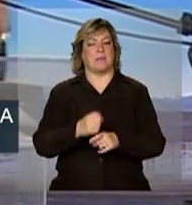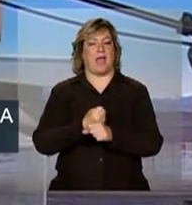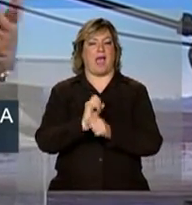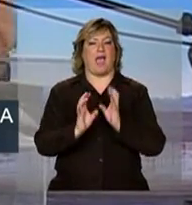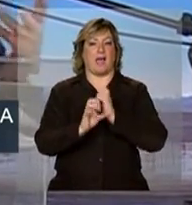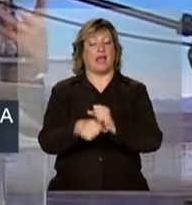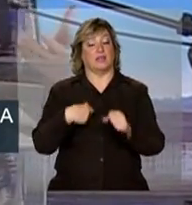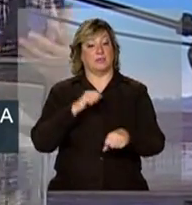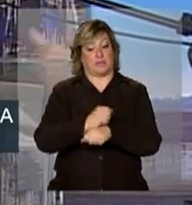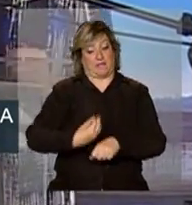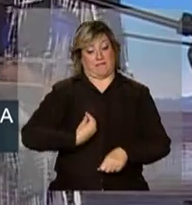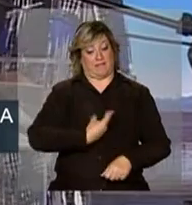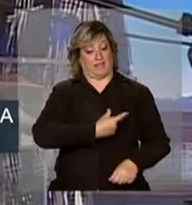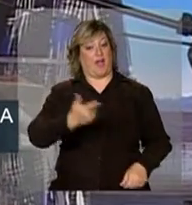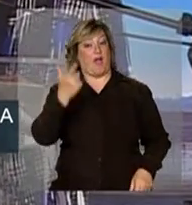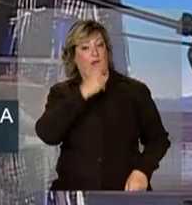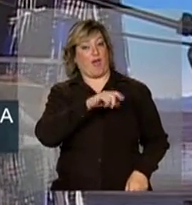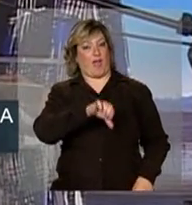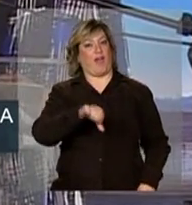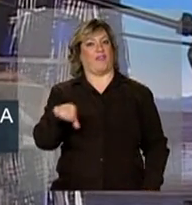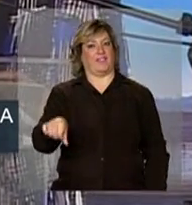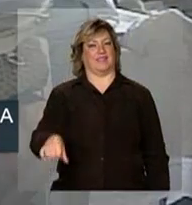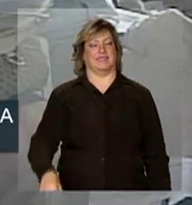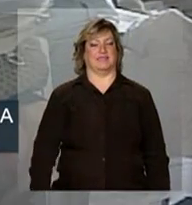essa característica...